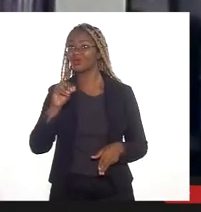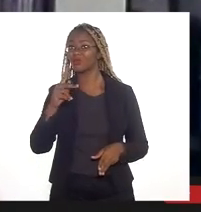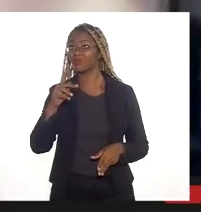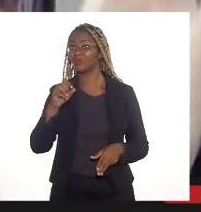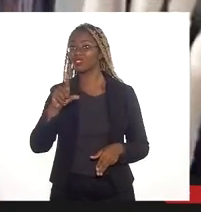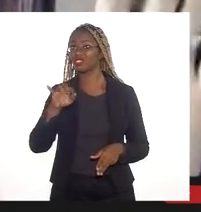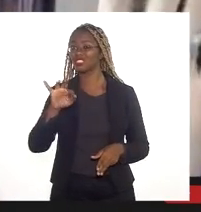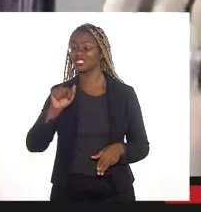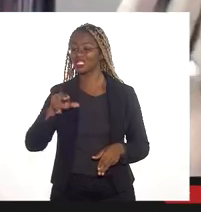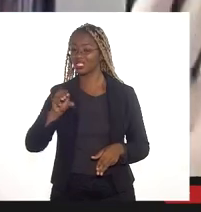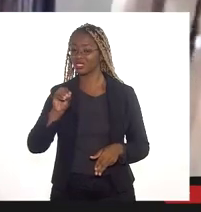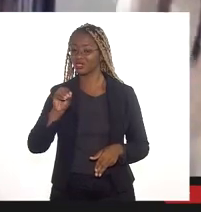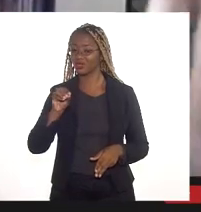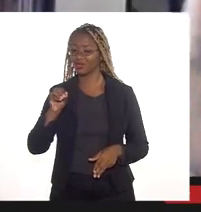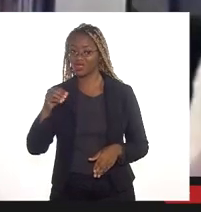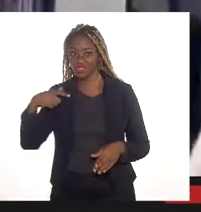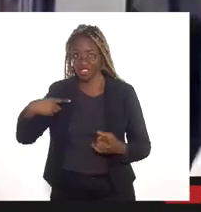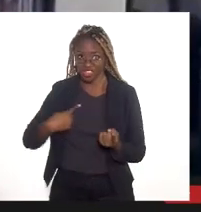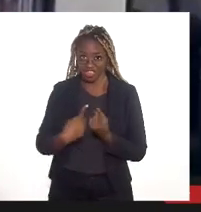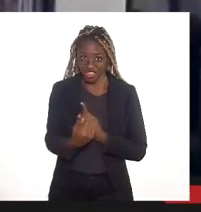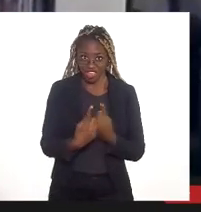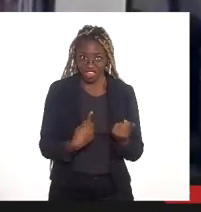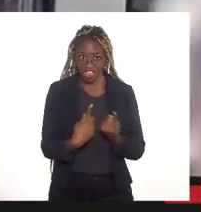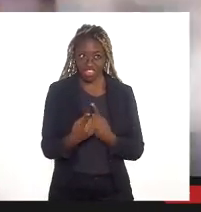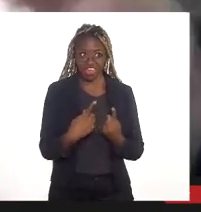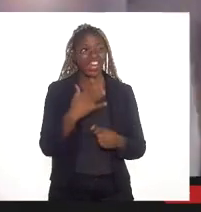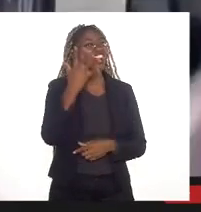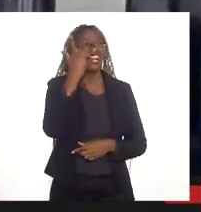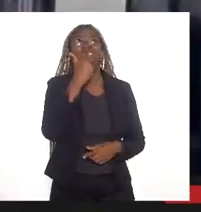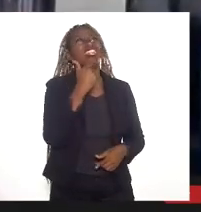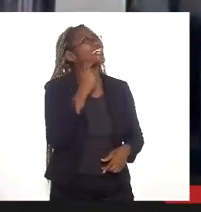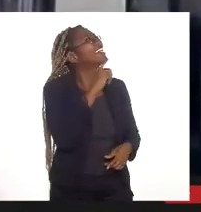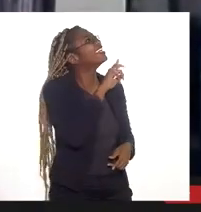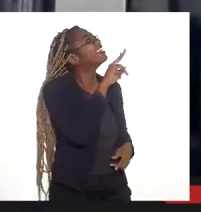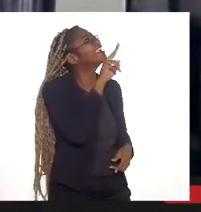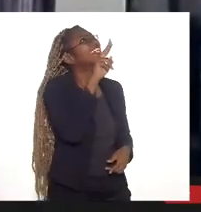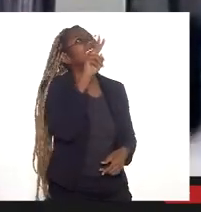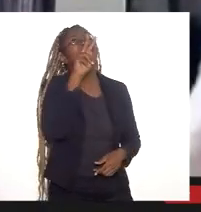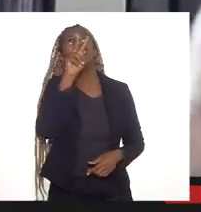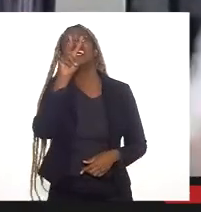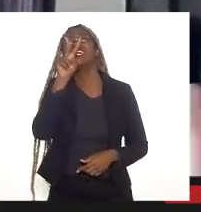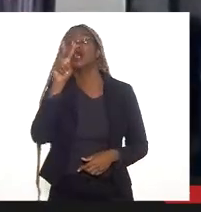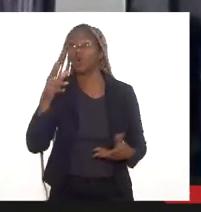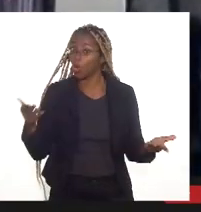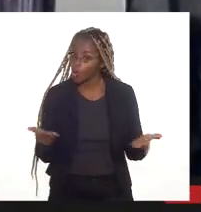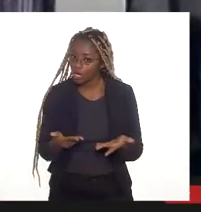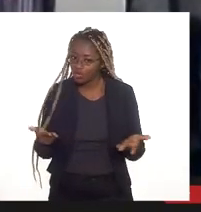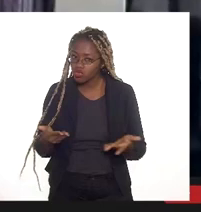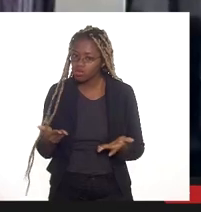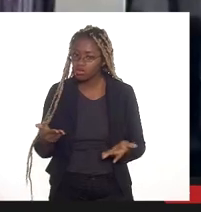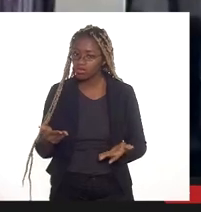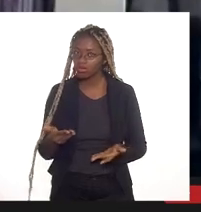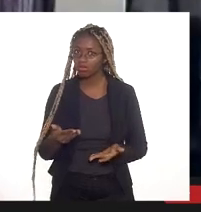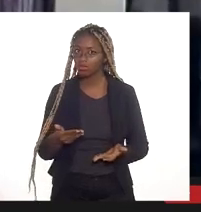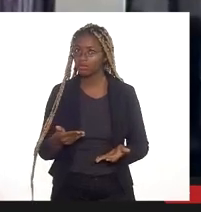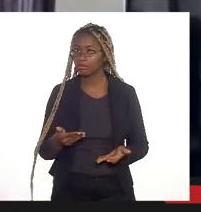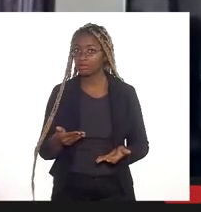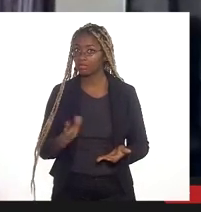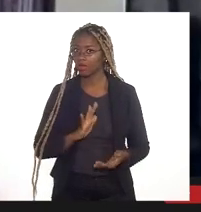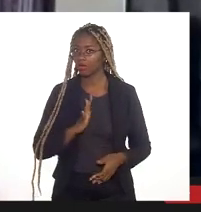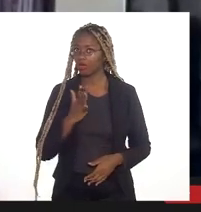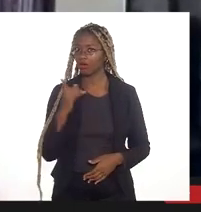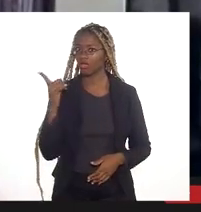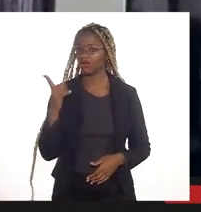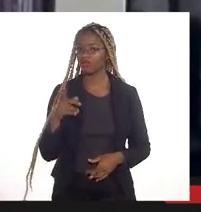beleza, quem passou lá nos primeiros dias, quem passa hoje já vê o grande desastre que foi aquilo dali, por quê?